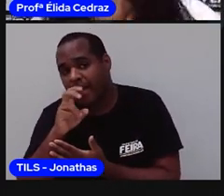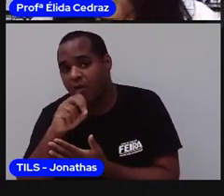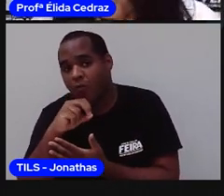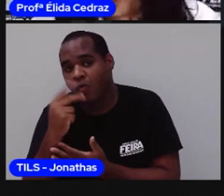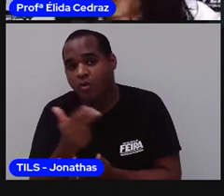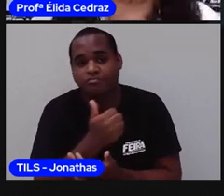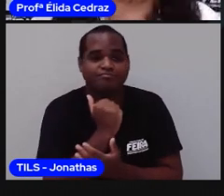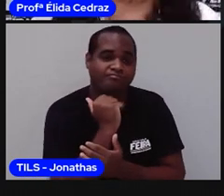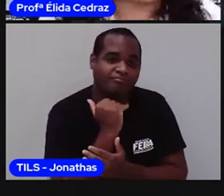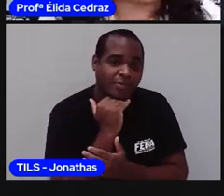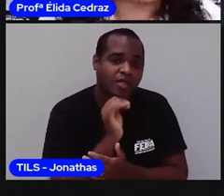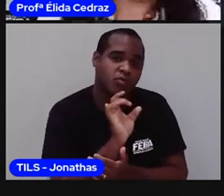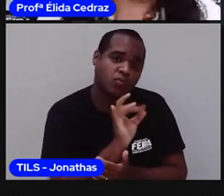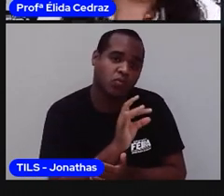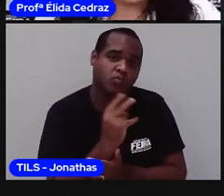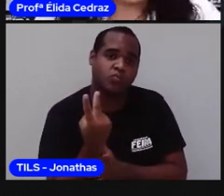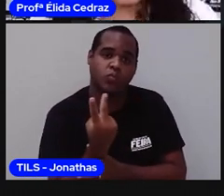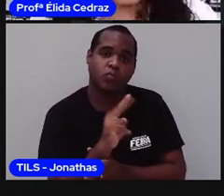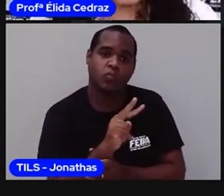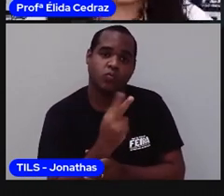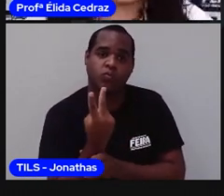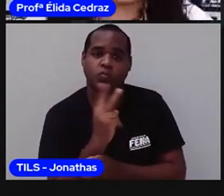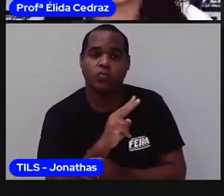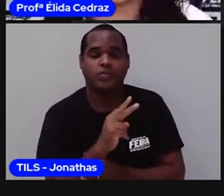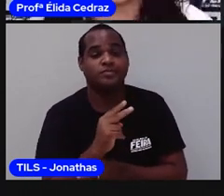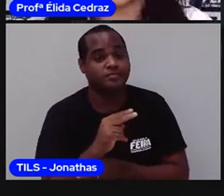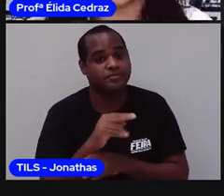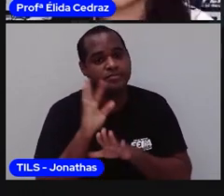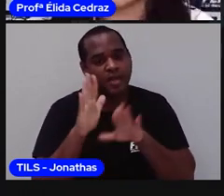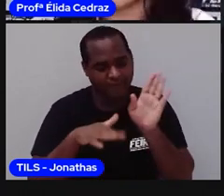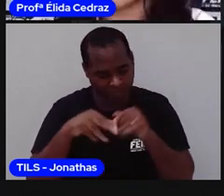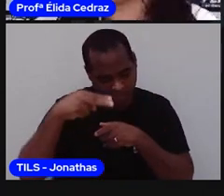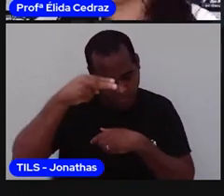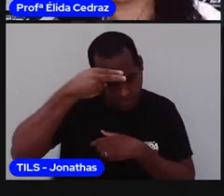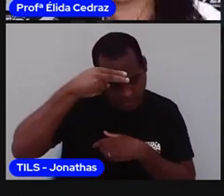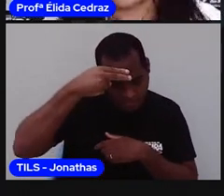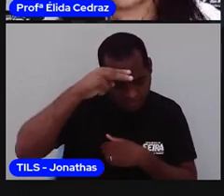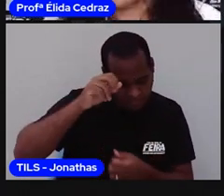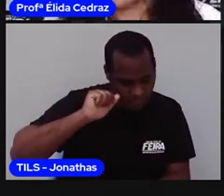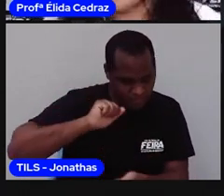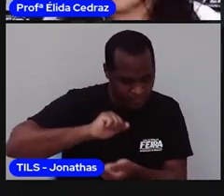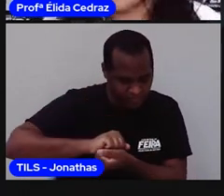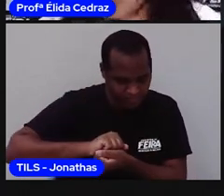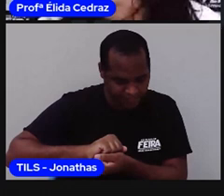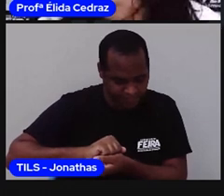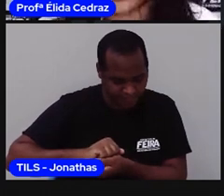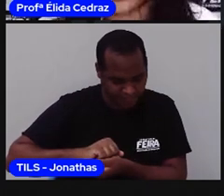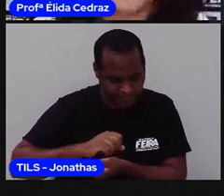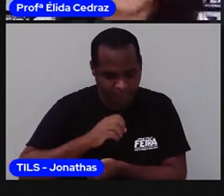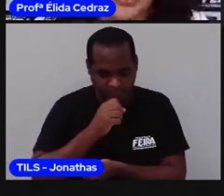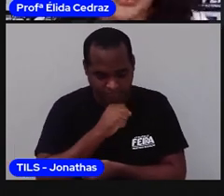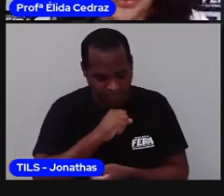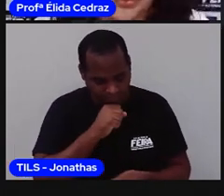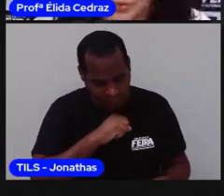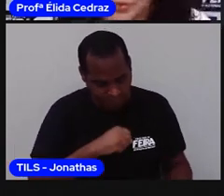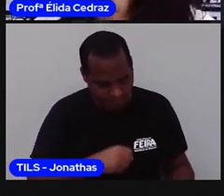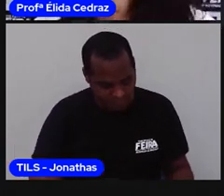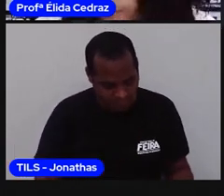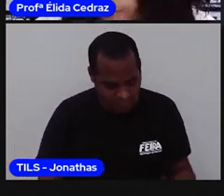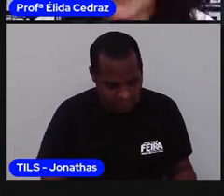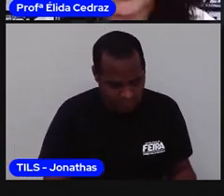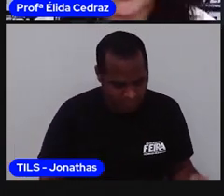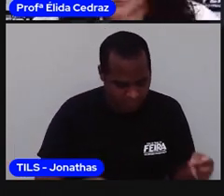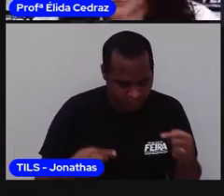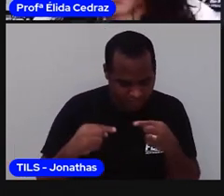papai. Às vezes, quando os netos moram com os avós, recebem diretamente o sobrenome do vovô e da